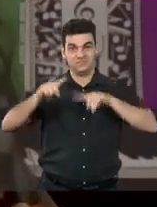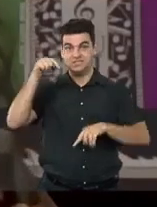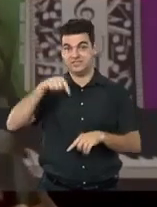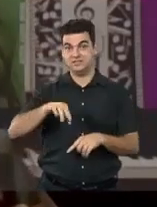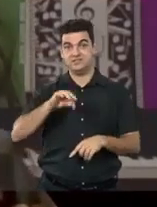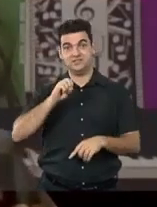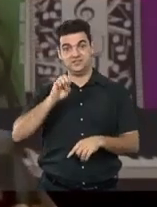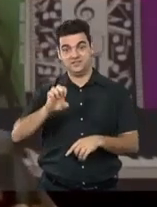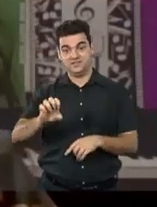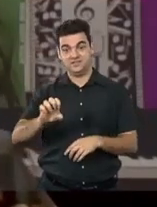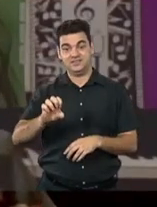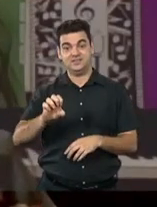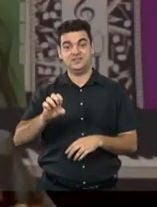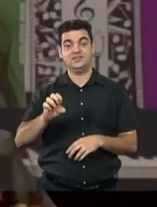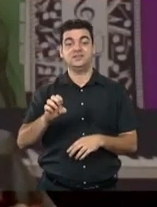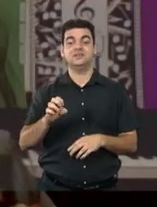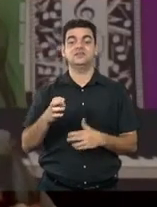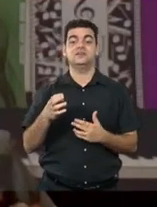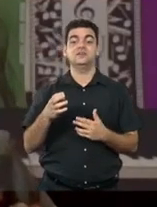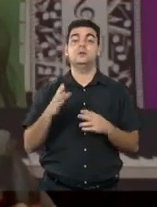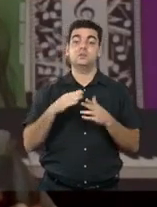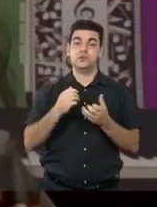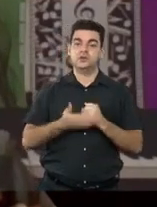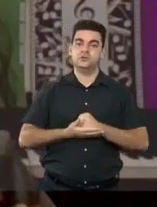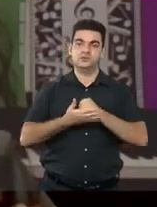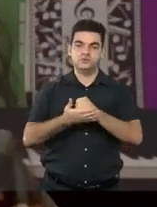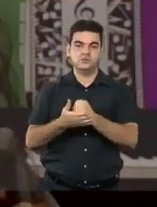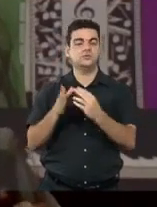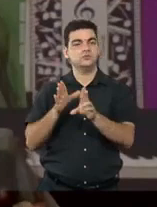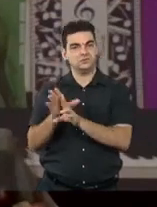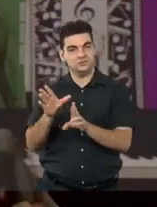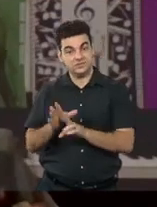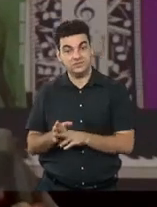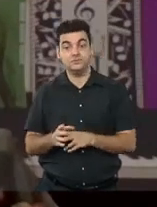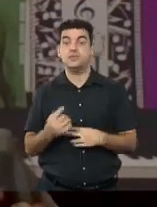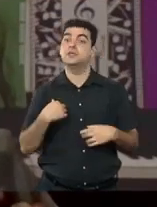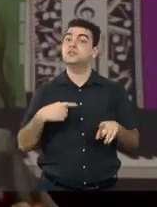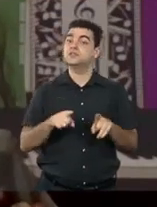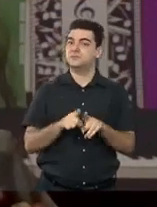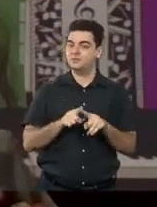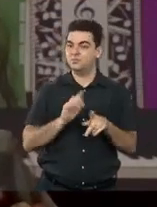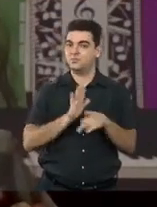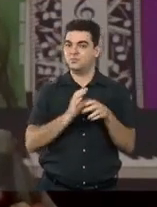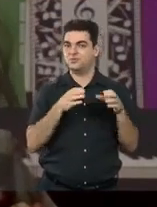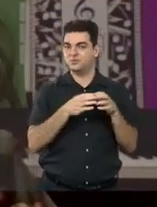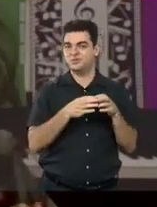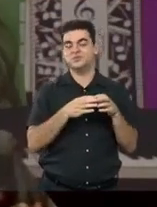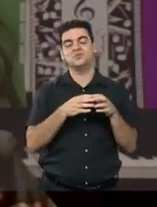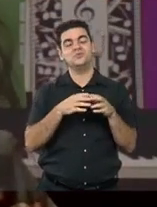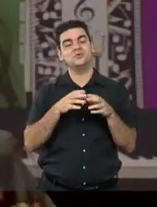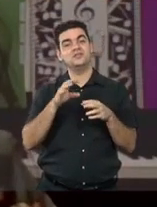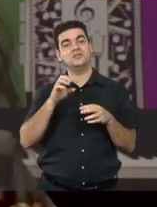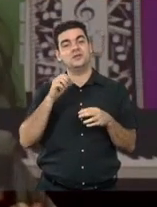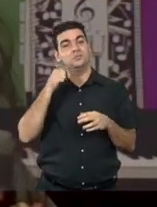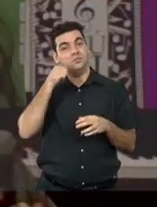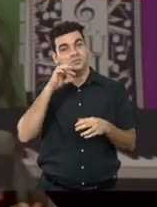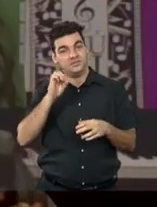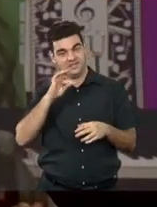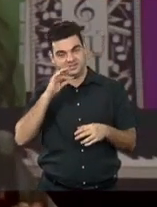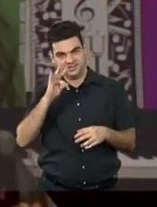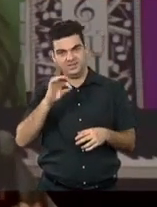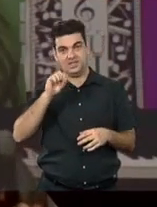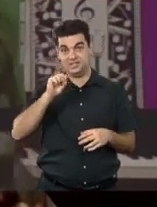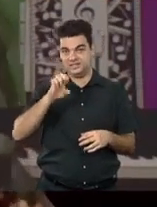atualmente no TSE, como assessora consultiva, e também sou membro da Comissão TSE Mulheres, em nome da qual